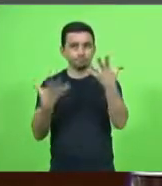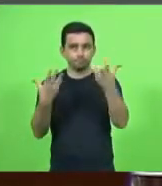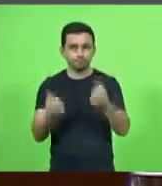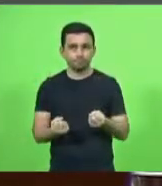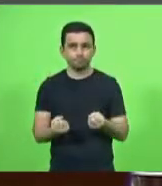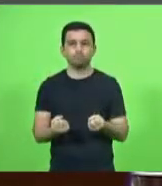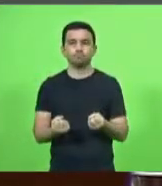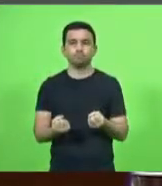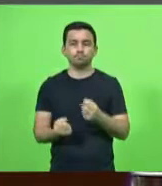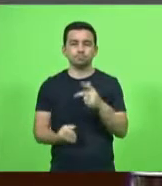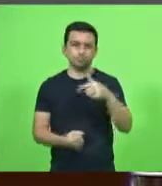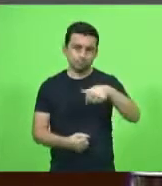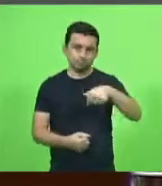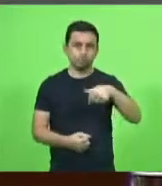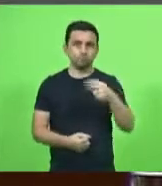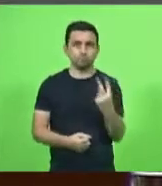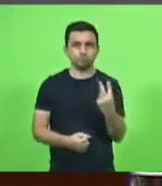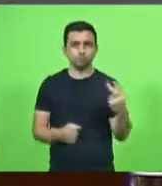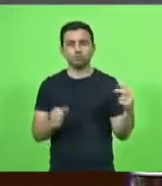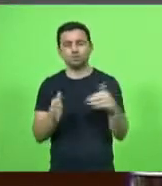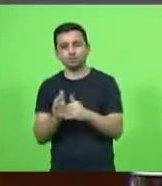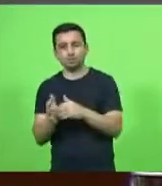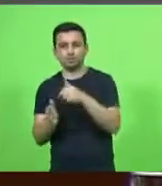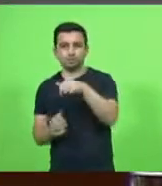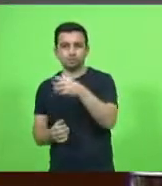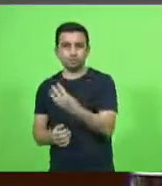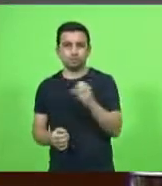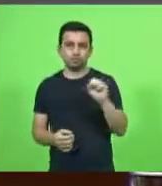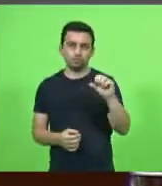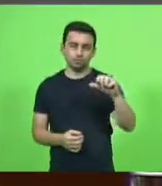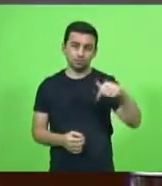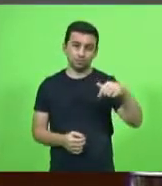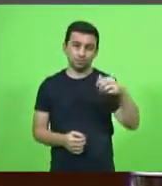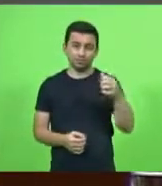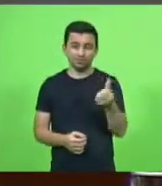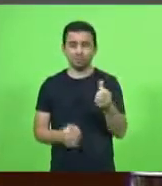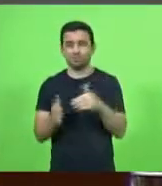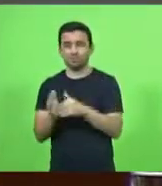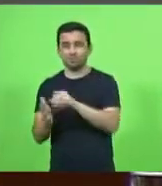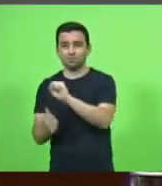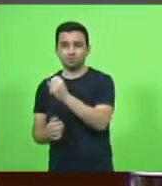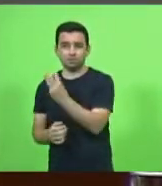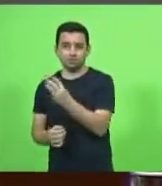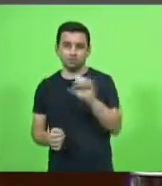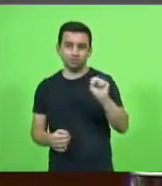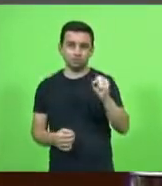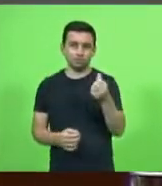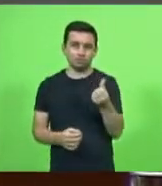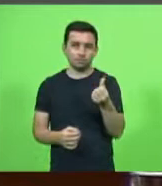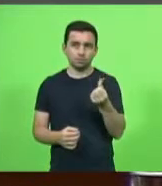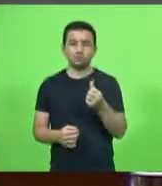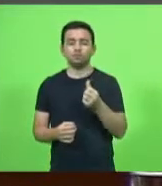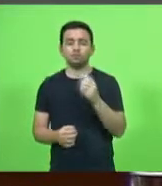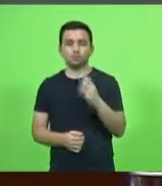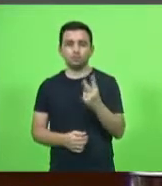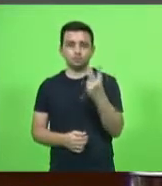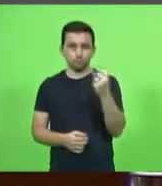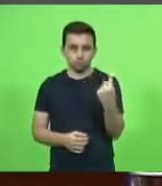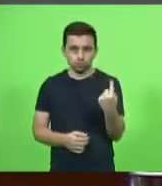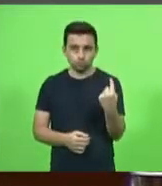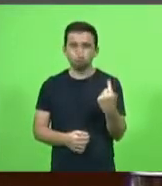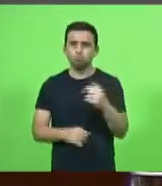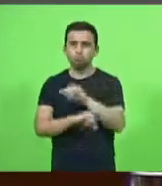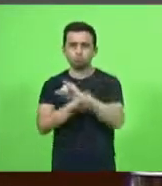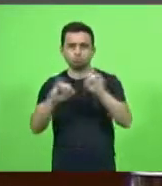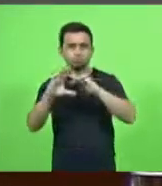72 a 74, 76 a 83, 86 a 94, barra 21, e comunicou que